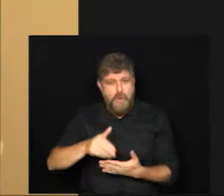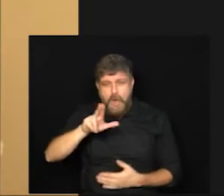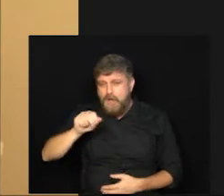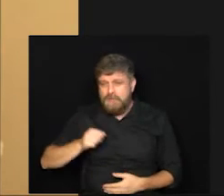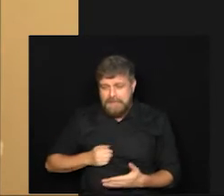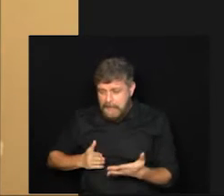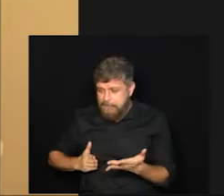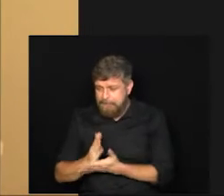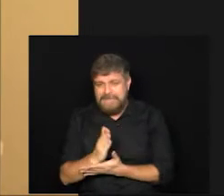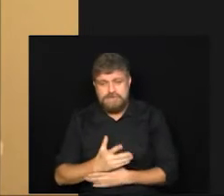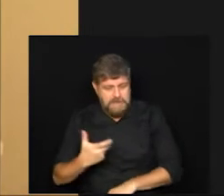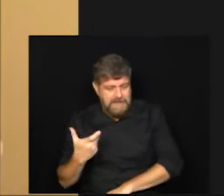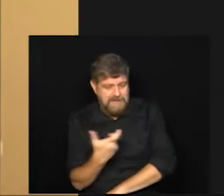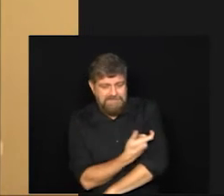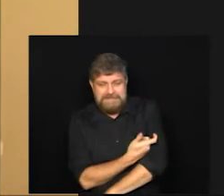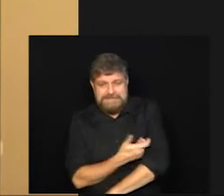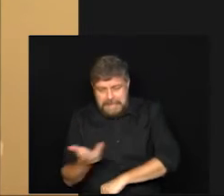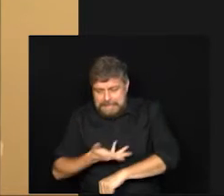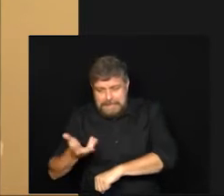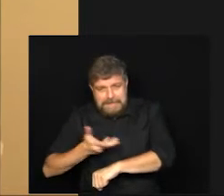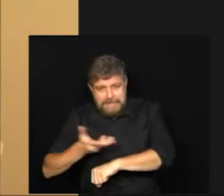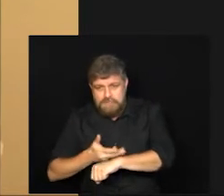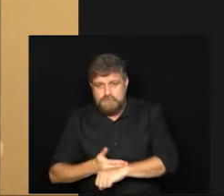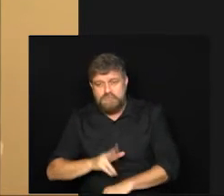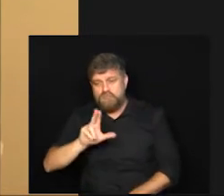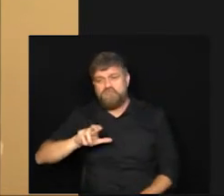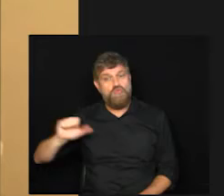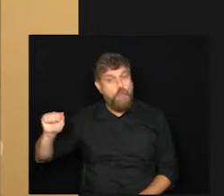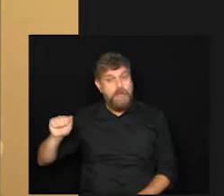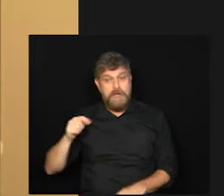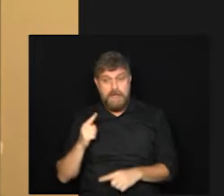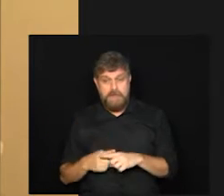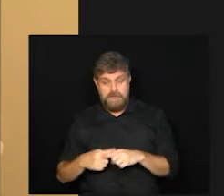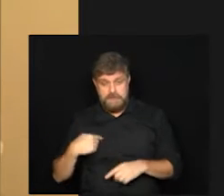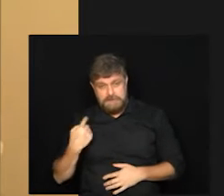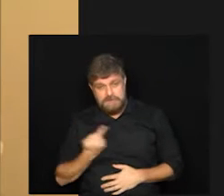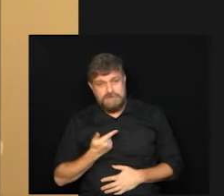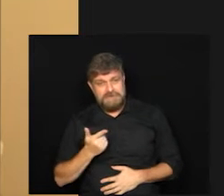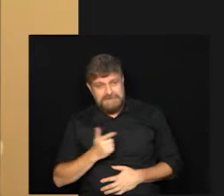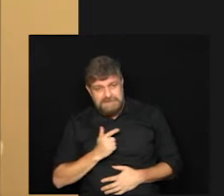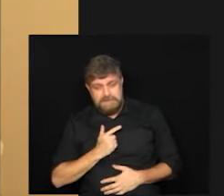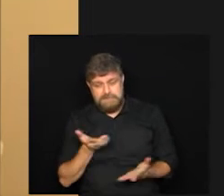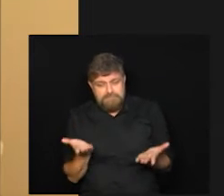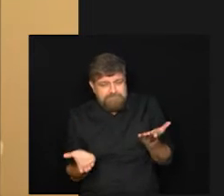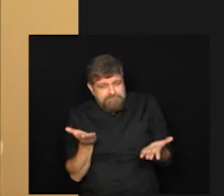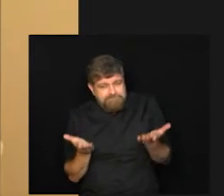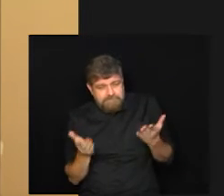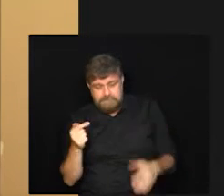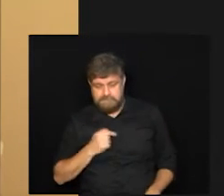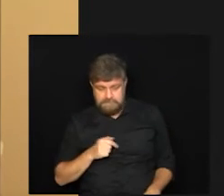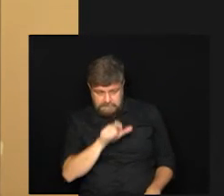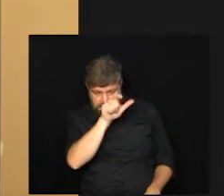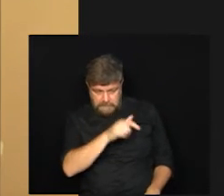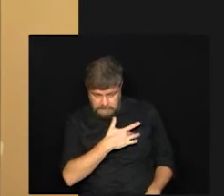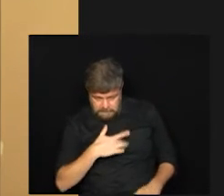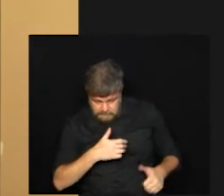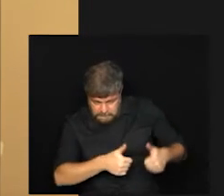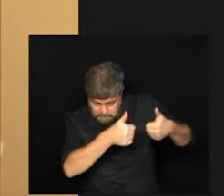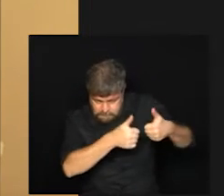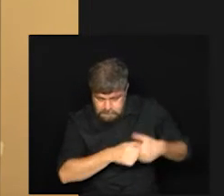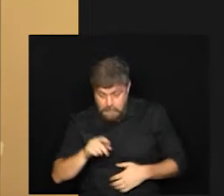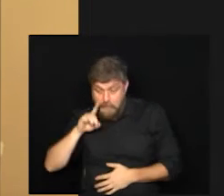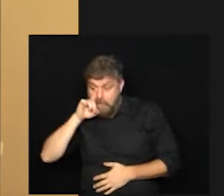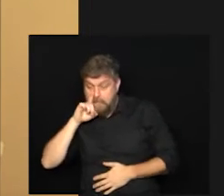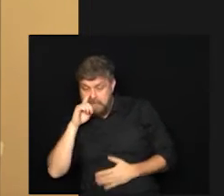vacinas numa velocidade tão rápida até porque a gente tem que colocar na balança o risco benefício são